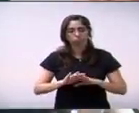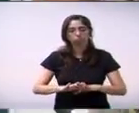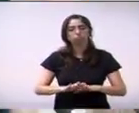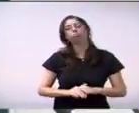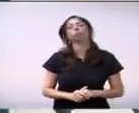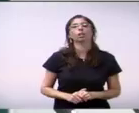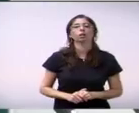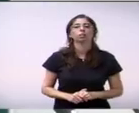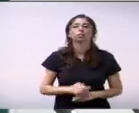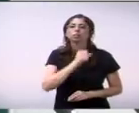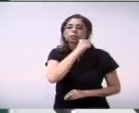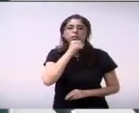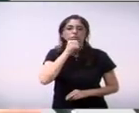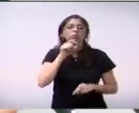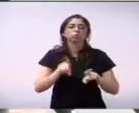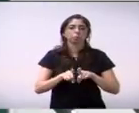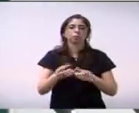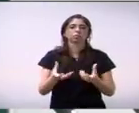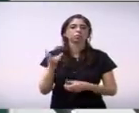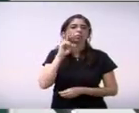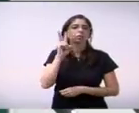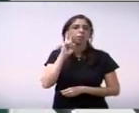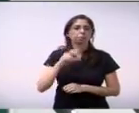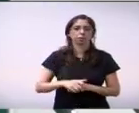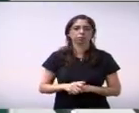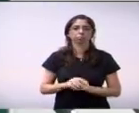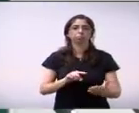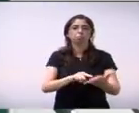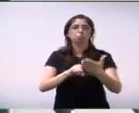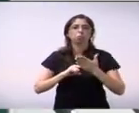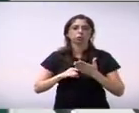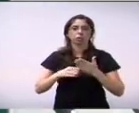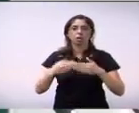eu gostaria que colocasse o primeiro slide por gentileza